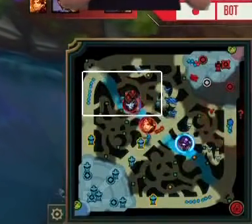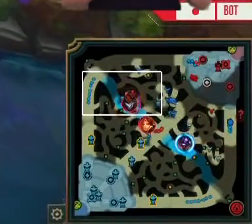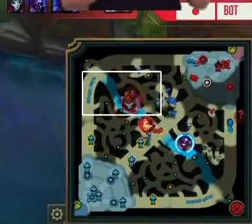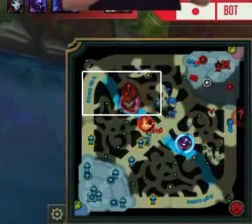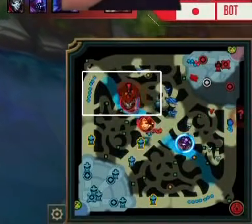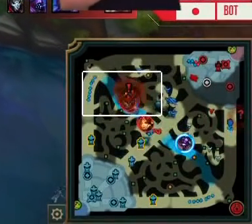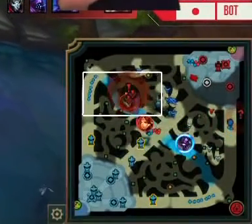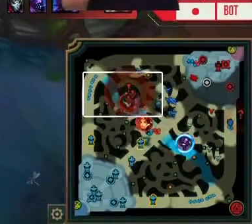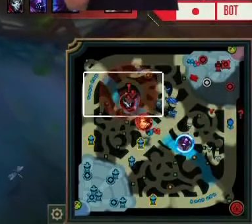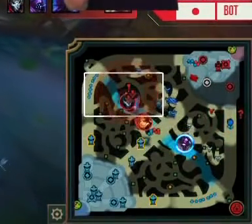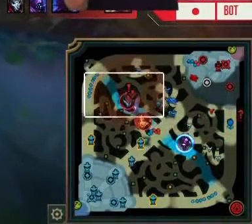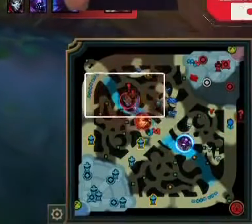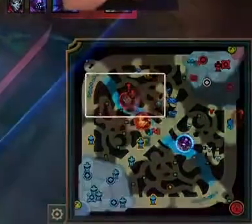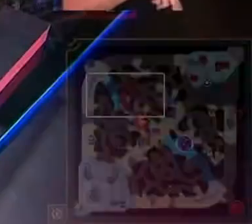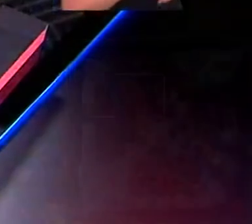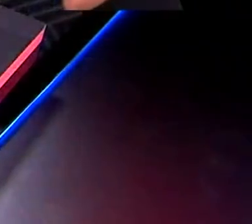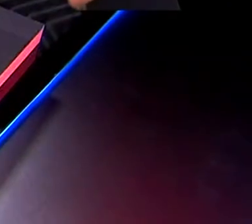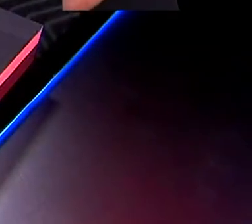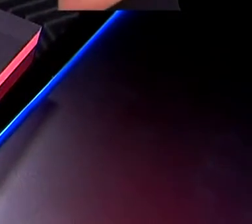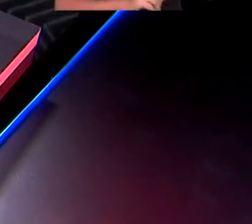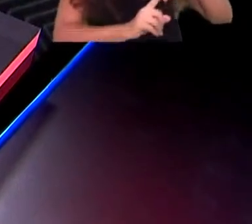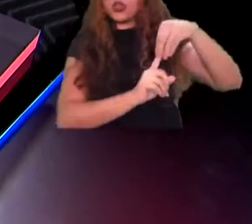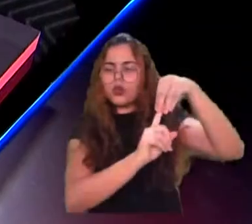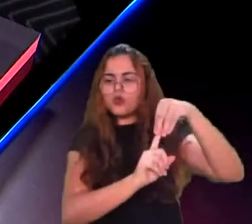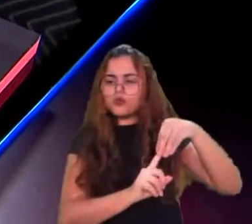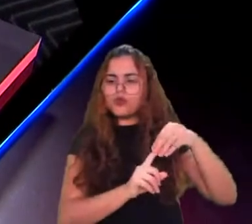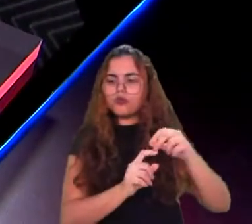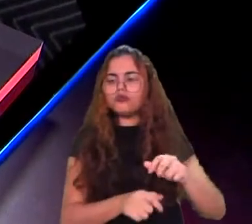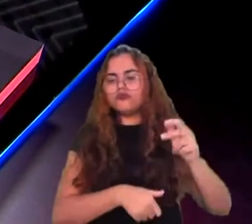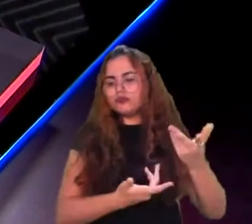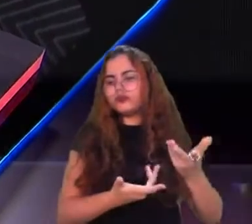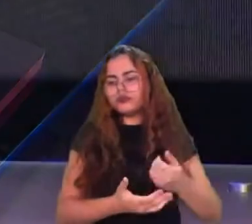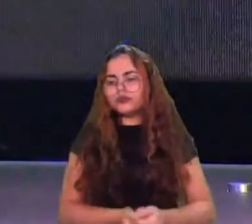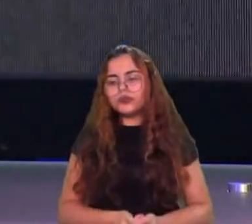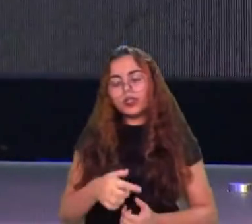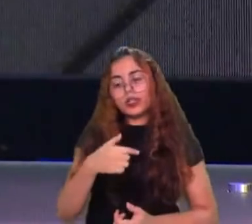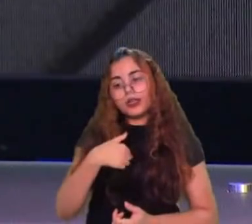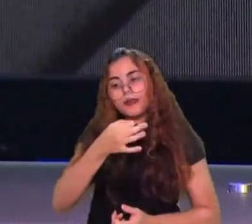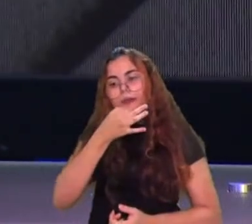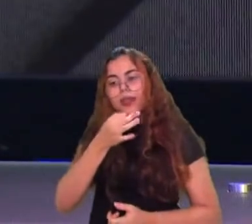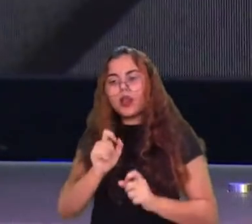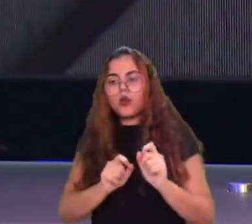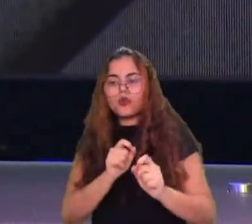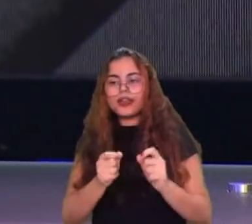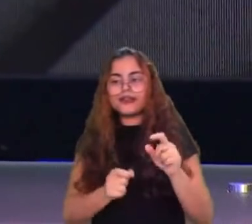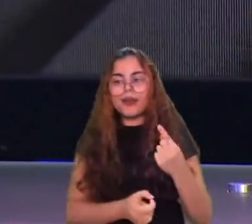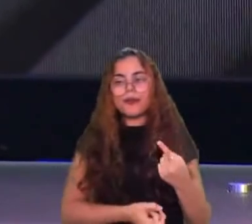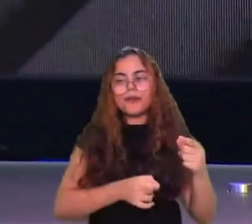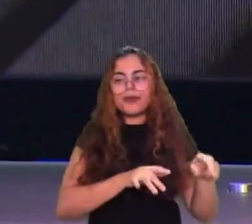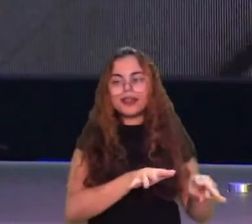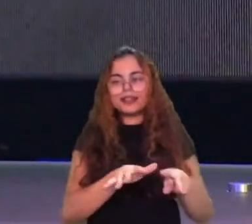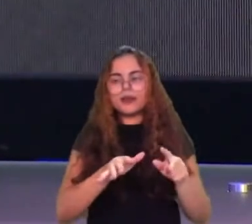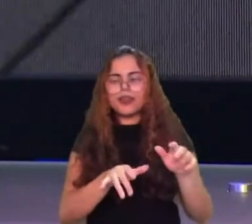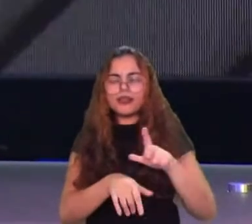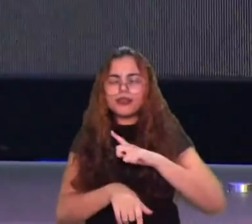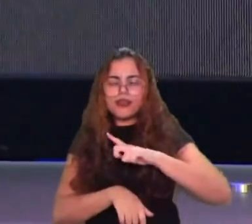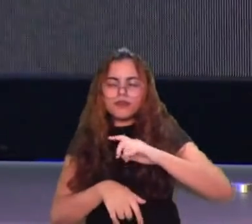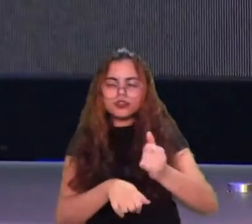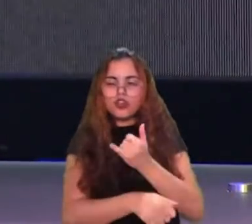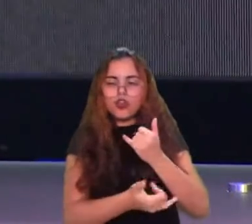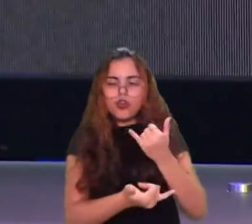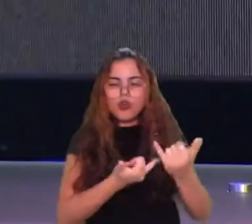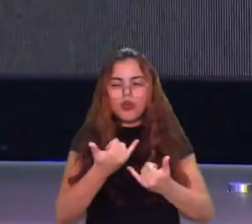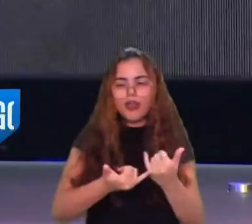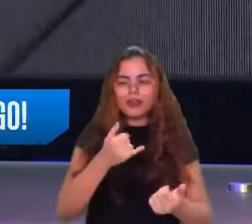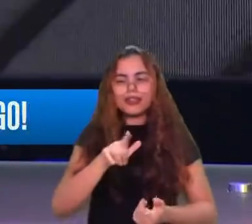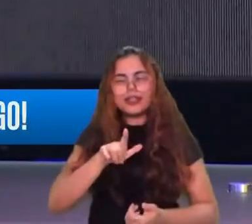aparecendo realmente... concordo. Cara, pra mim, assim, o Oz, na primeira semana, quando ele fez aquela jogada, se eu não me engano, ele tava de Lux, que rendeu duas kills pro Matos.